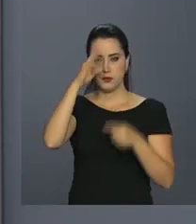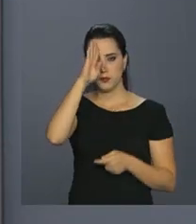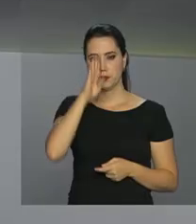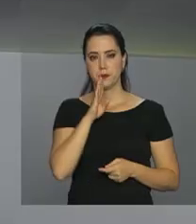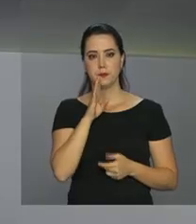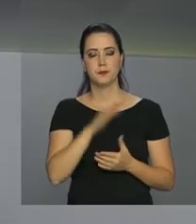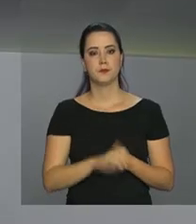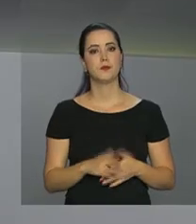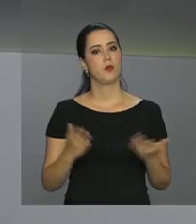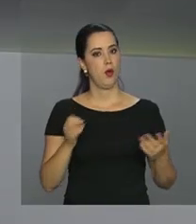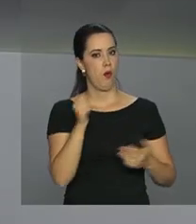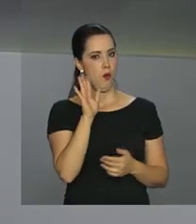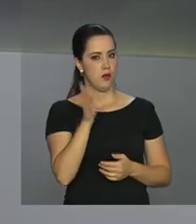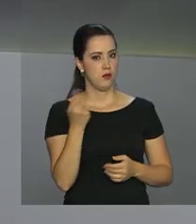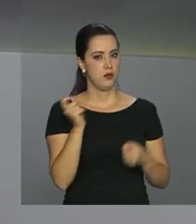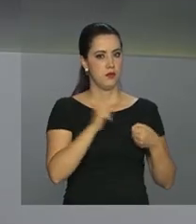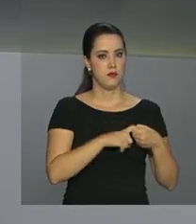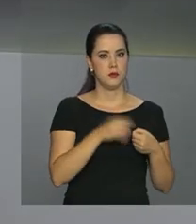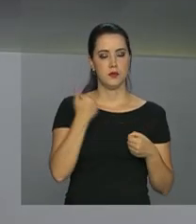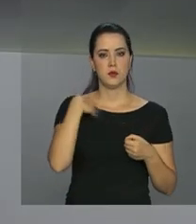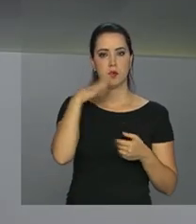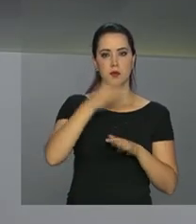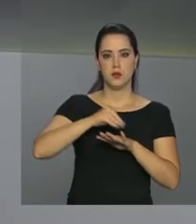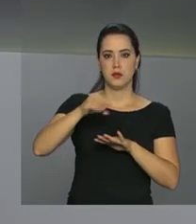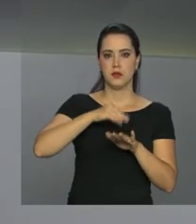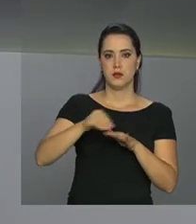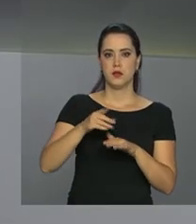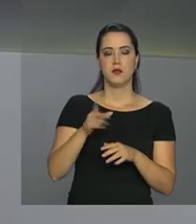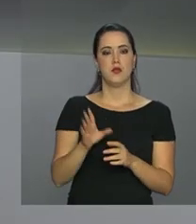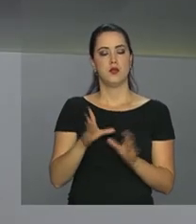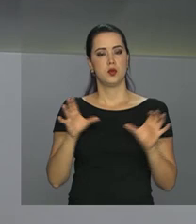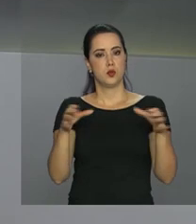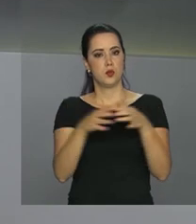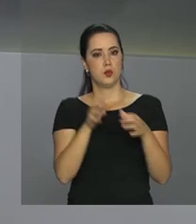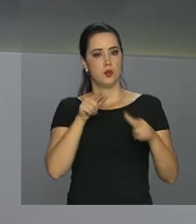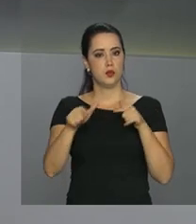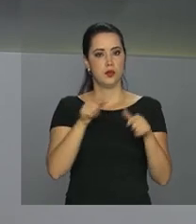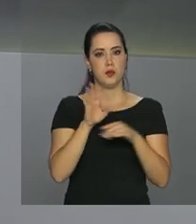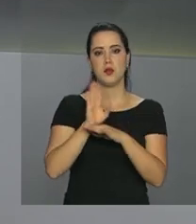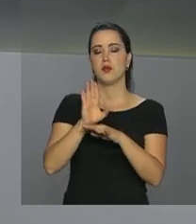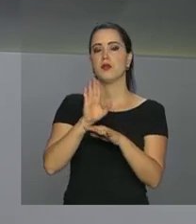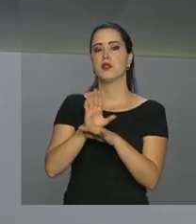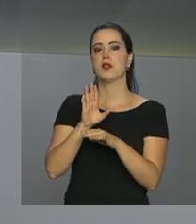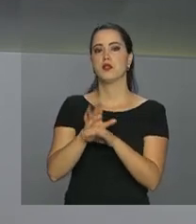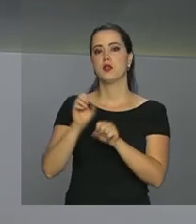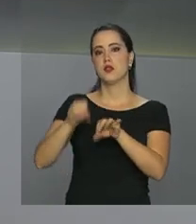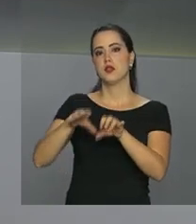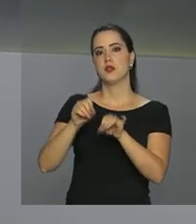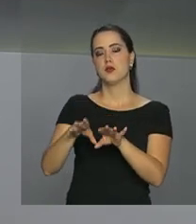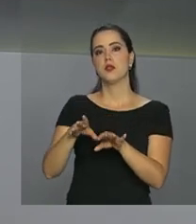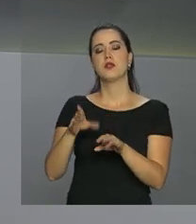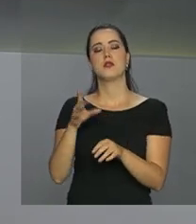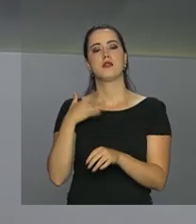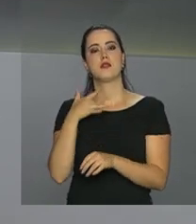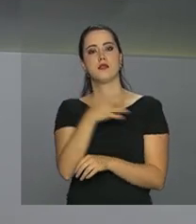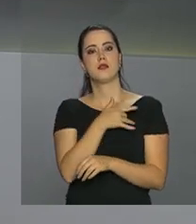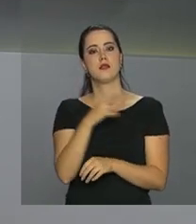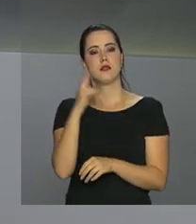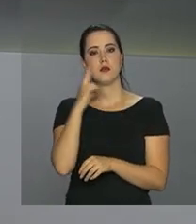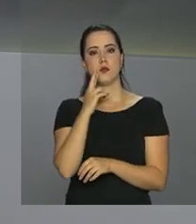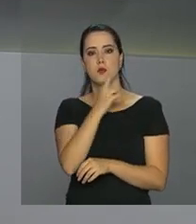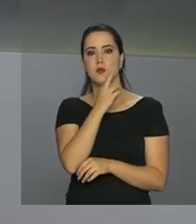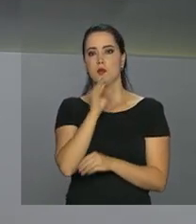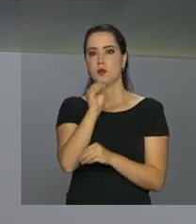gratuita. E daqui a pouco nós voltamos com mais informações sobre a Força Tarefa que vai reforçar as ações de educação e saúde em Roraima para atender